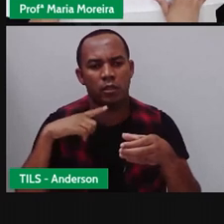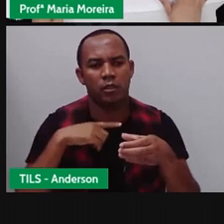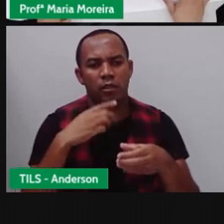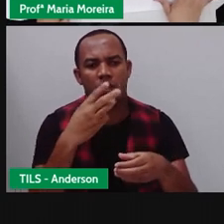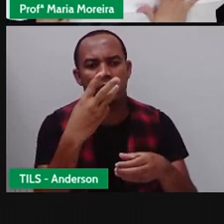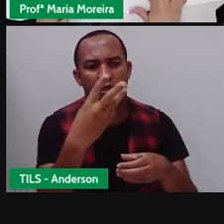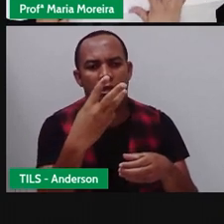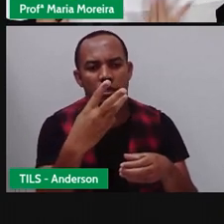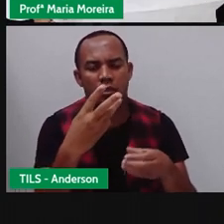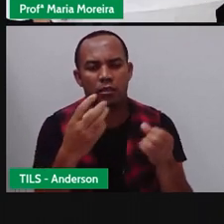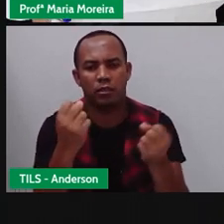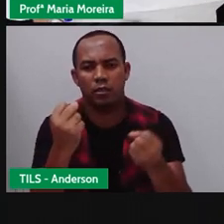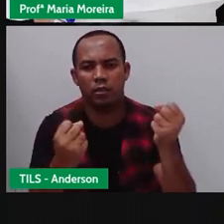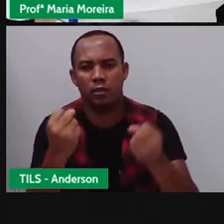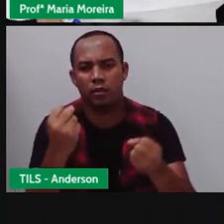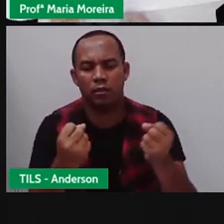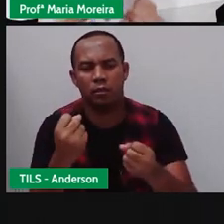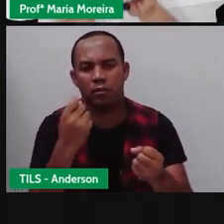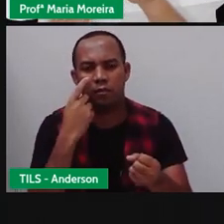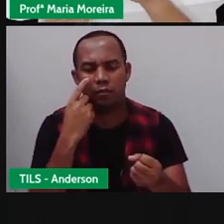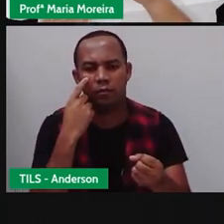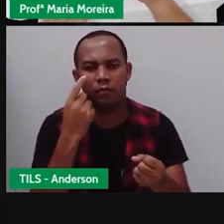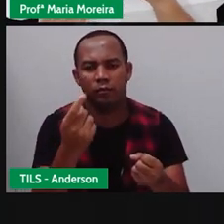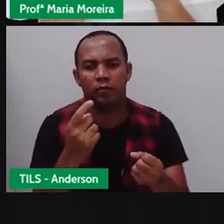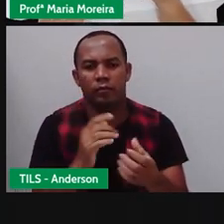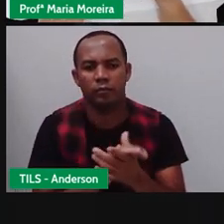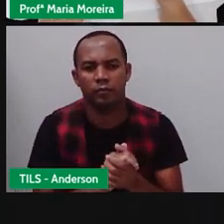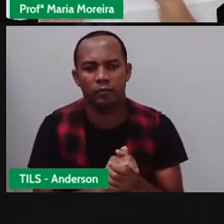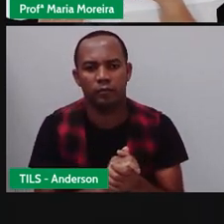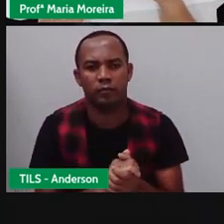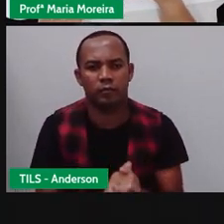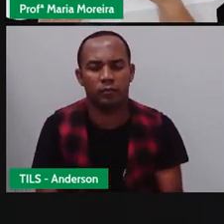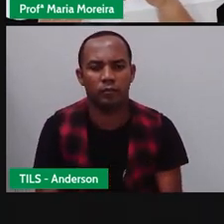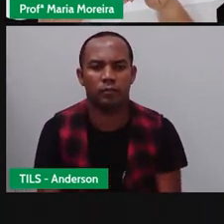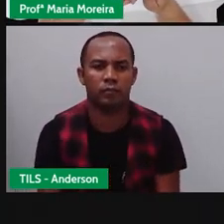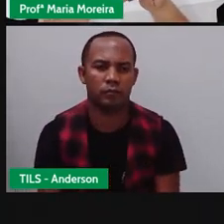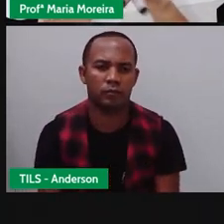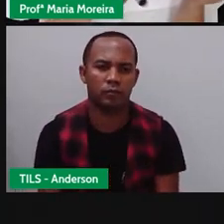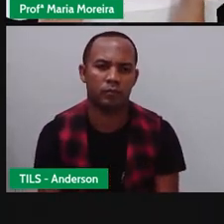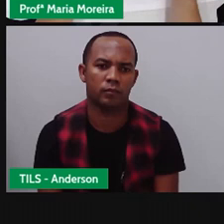o quadro. Vamos lá fechar o slide e vir para cá.